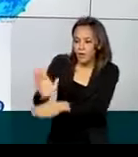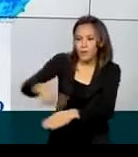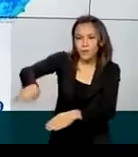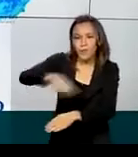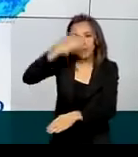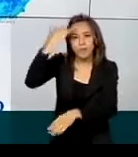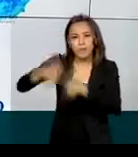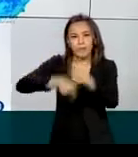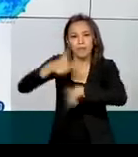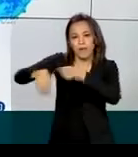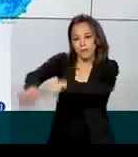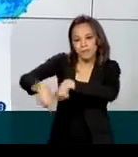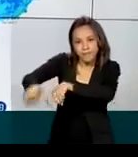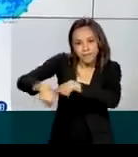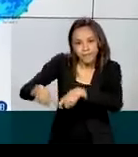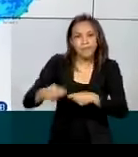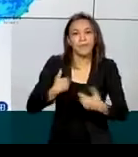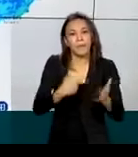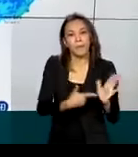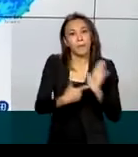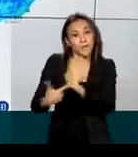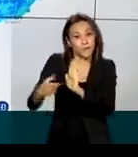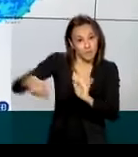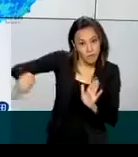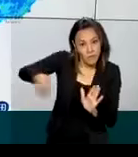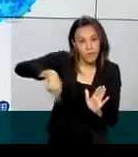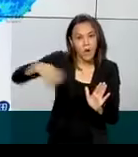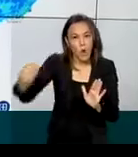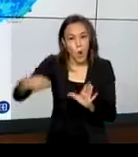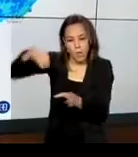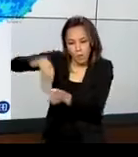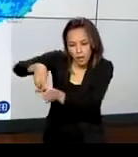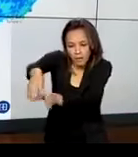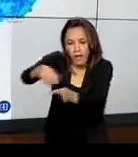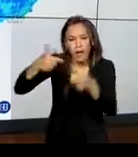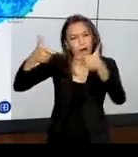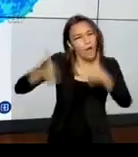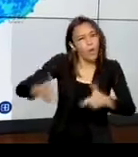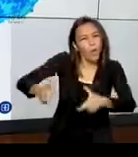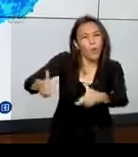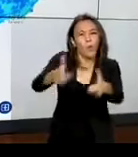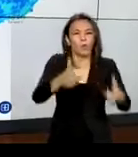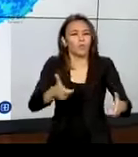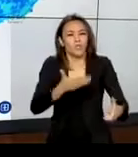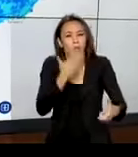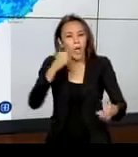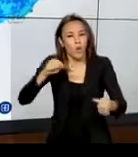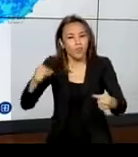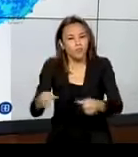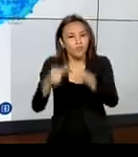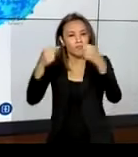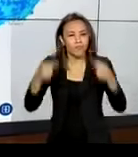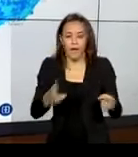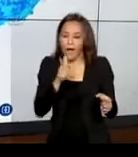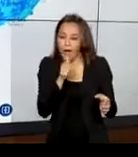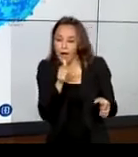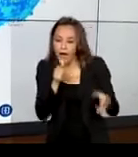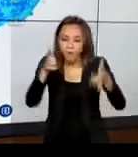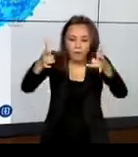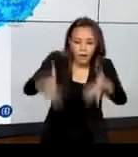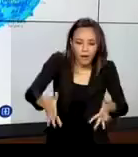agricultores brasileiros, mostrando como plantar, onde plantar, a reservação de água,